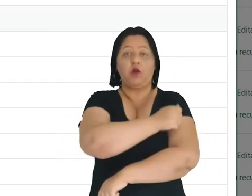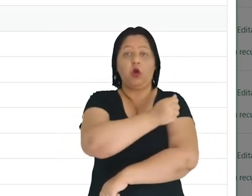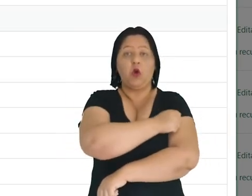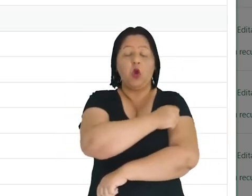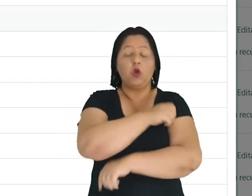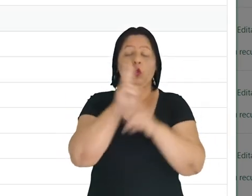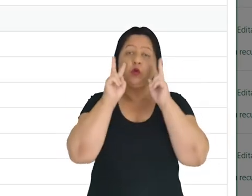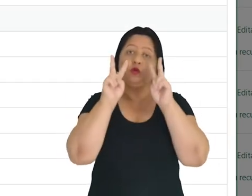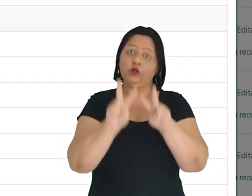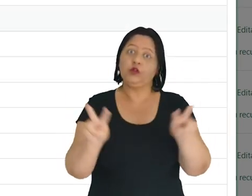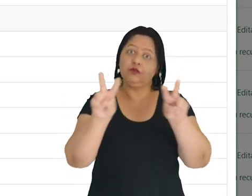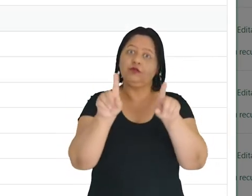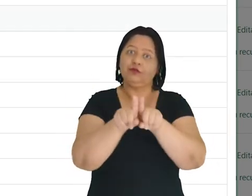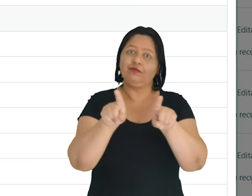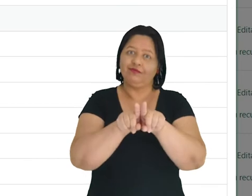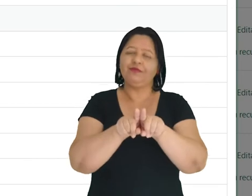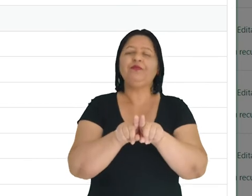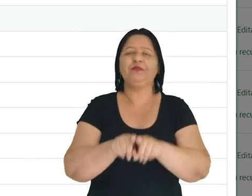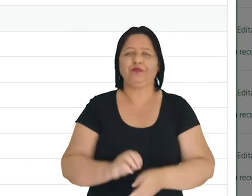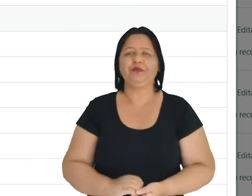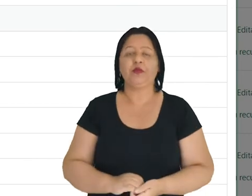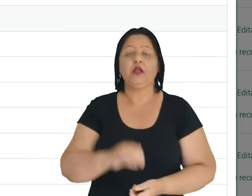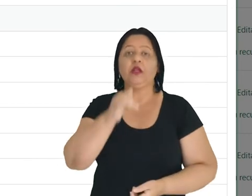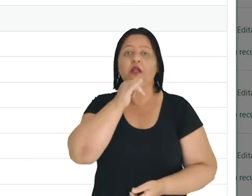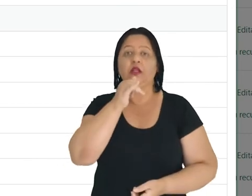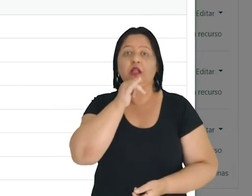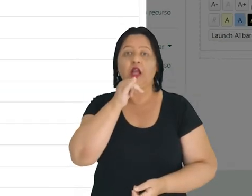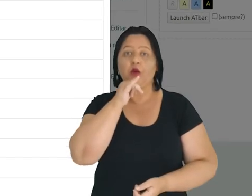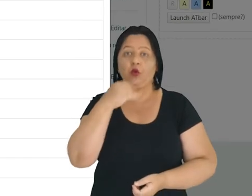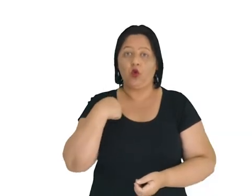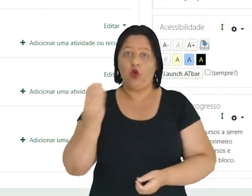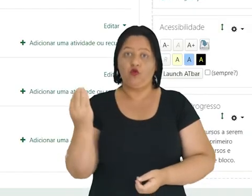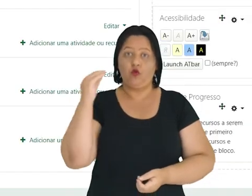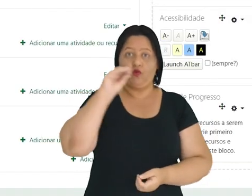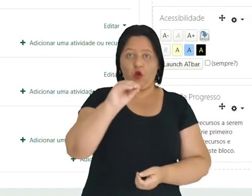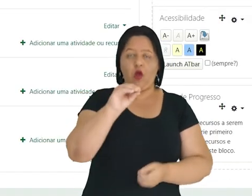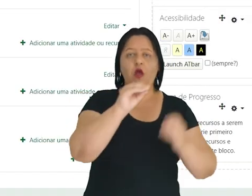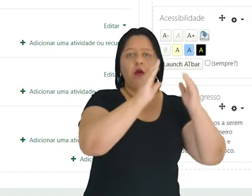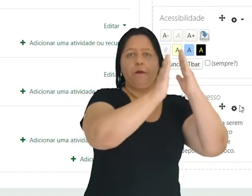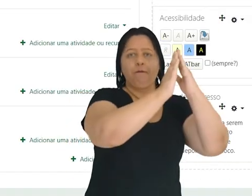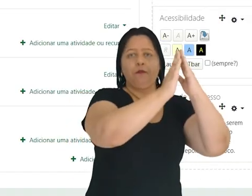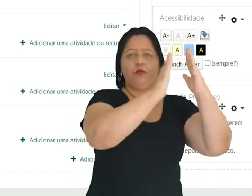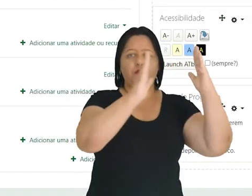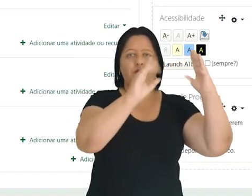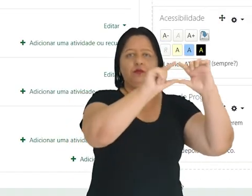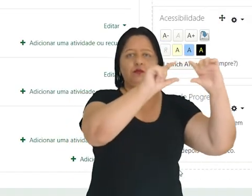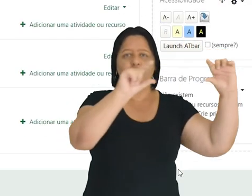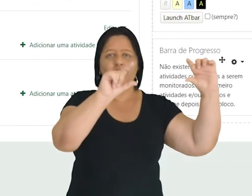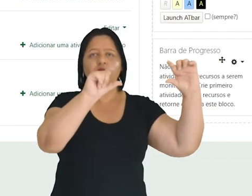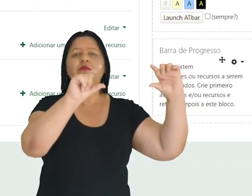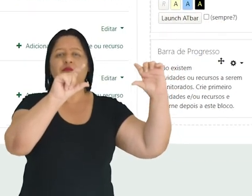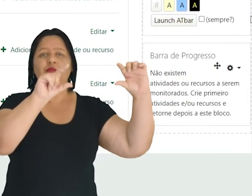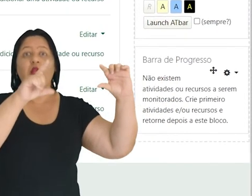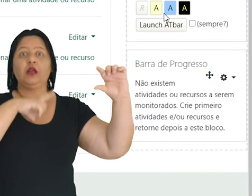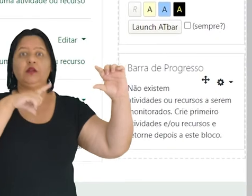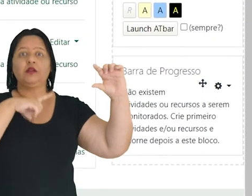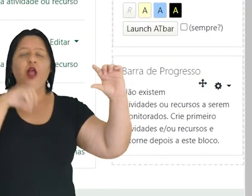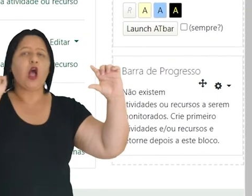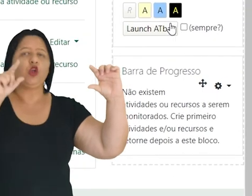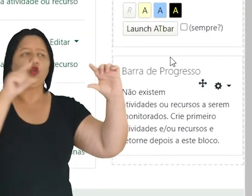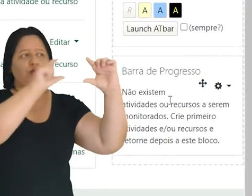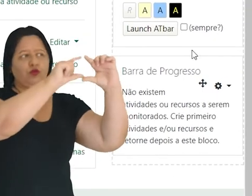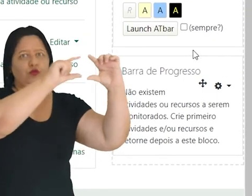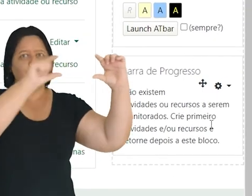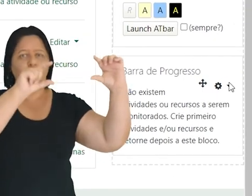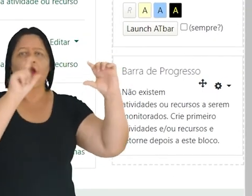que os estudantes visualizem. Por exemplo, aqui, eu vou adicionar o bloco barra de progresso. Então, observe que o bloco